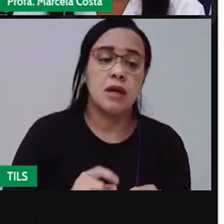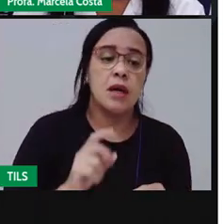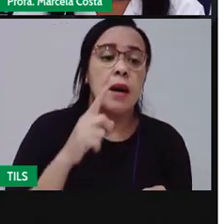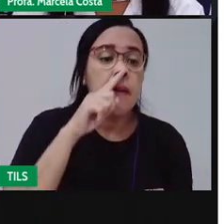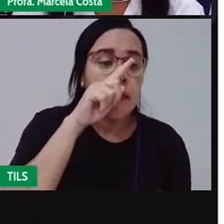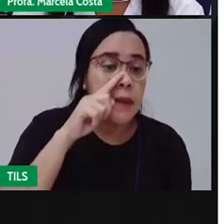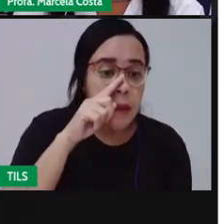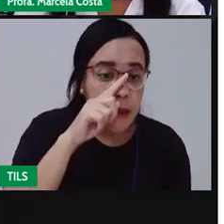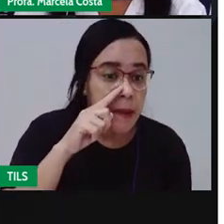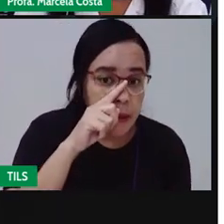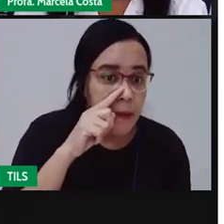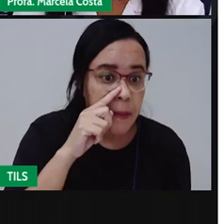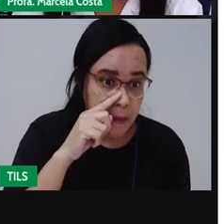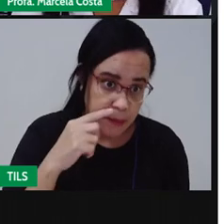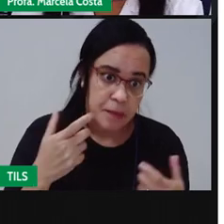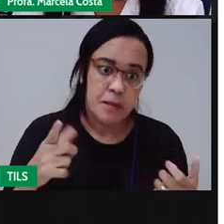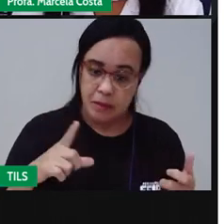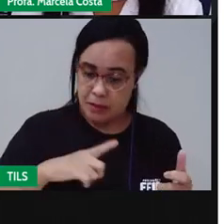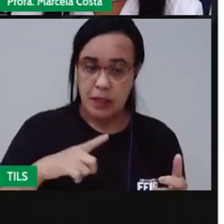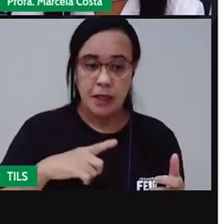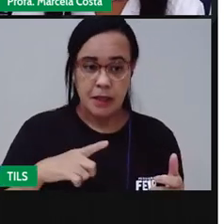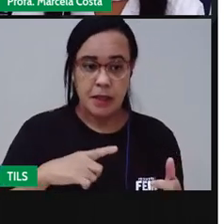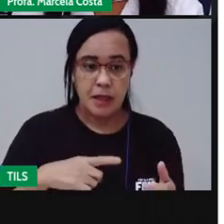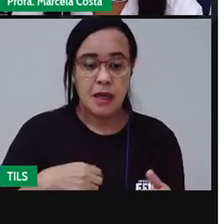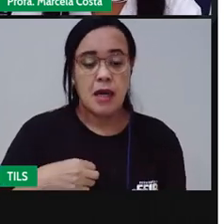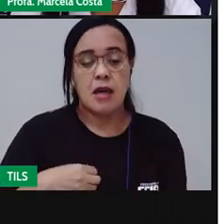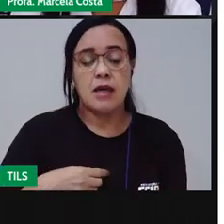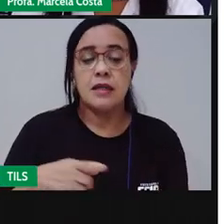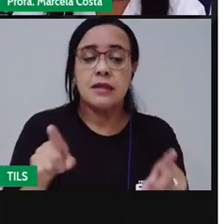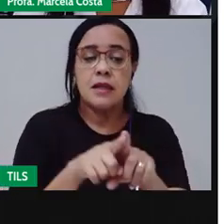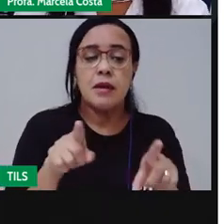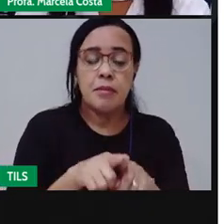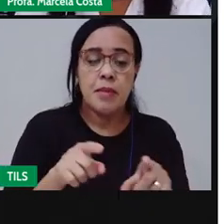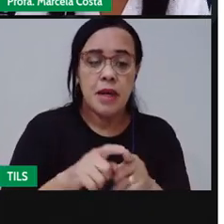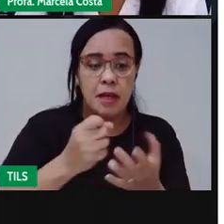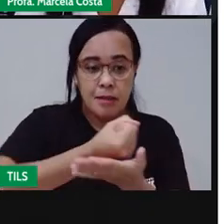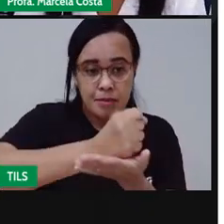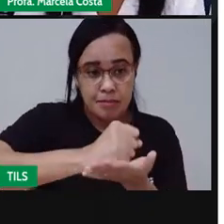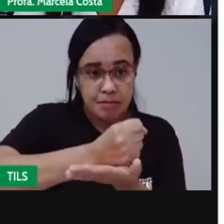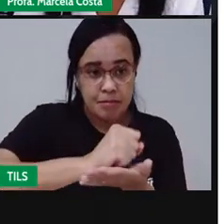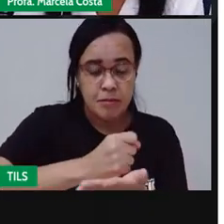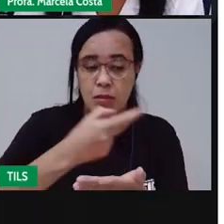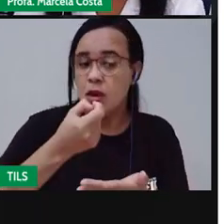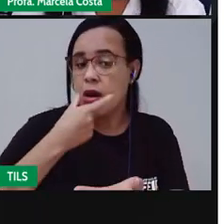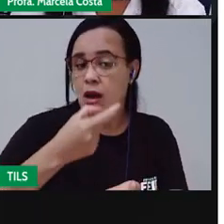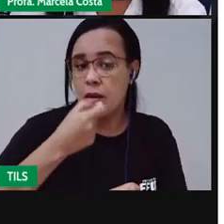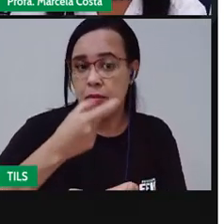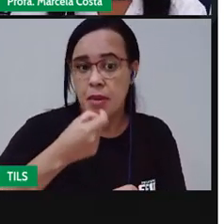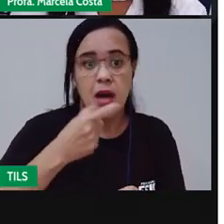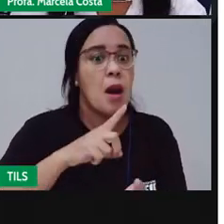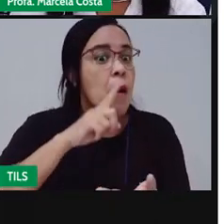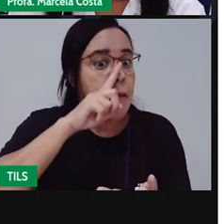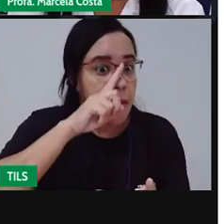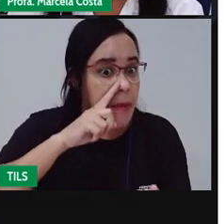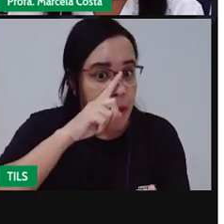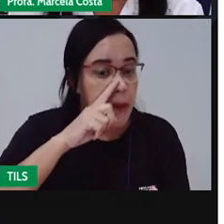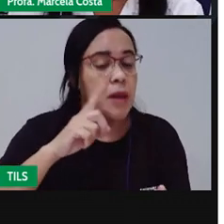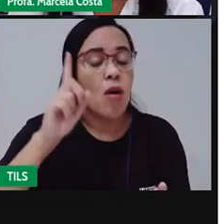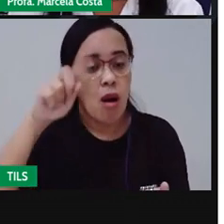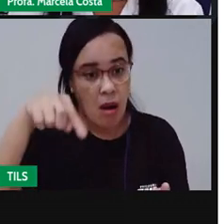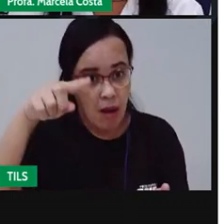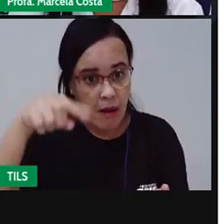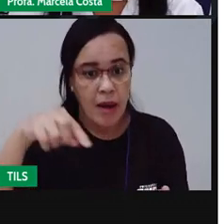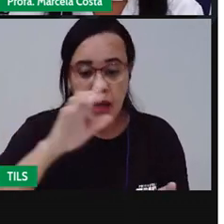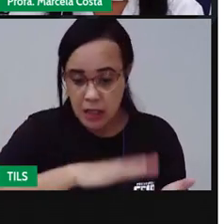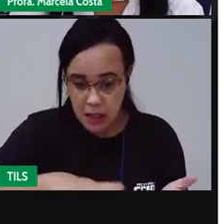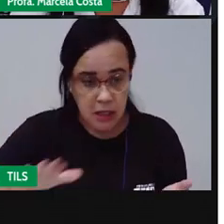Remédios expostos em lugares de fácil acesso também são um risco, perigo para a